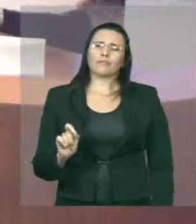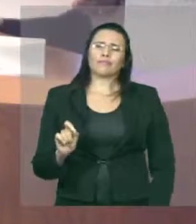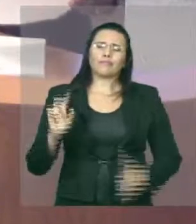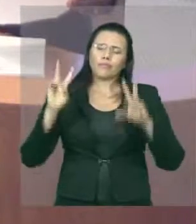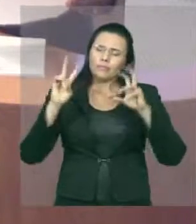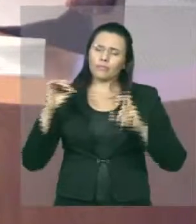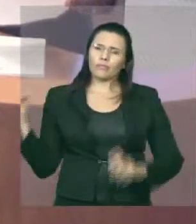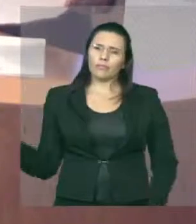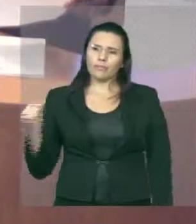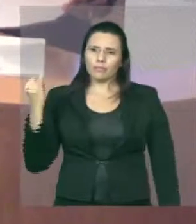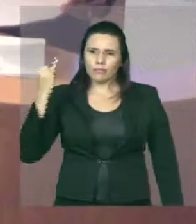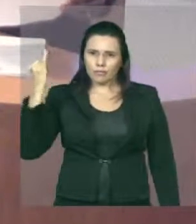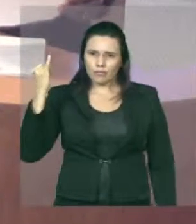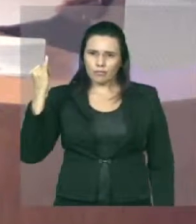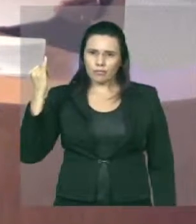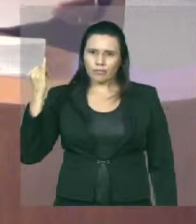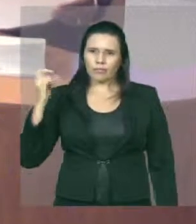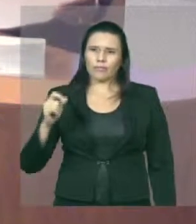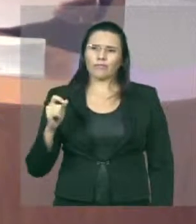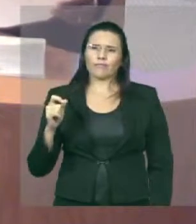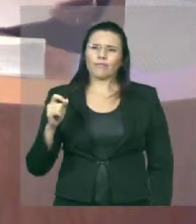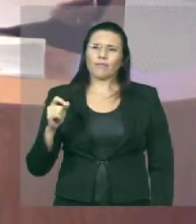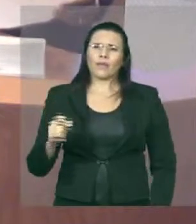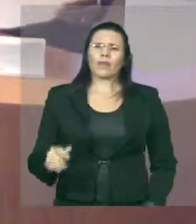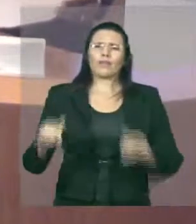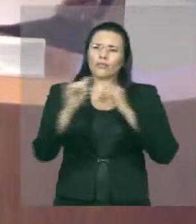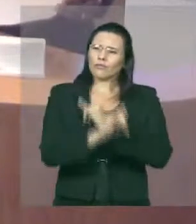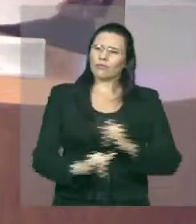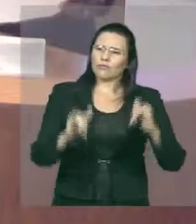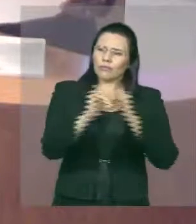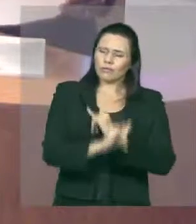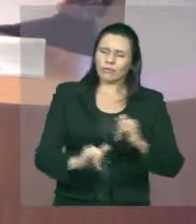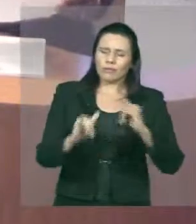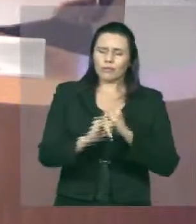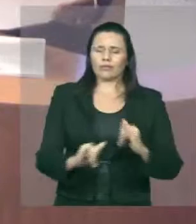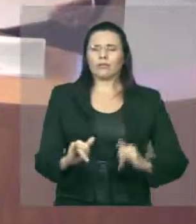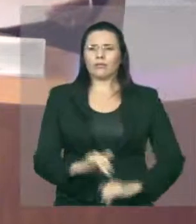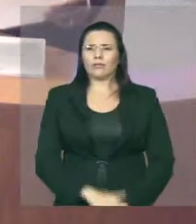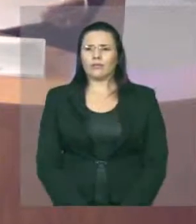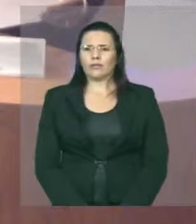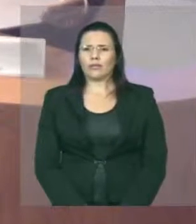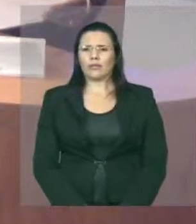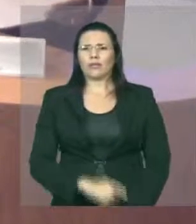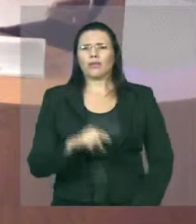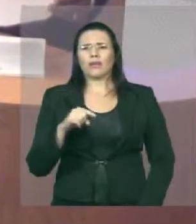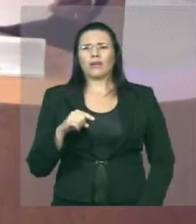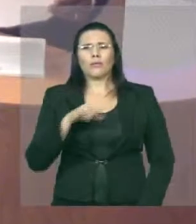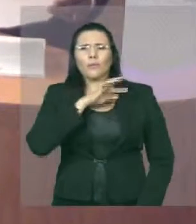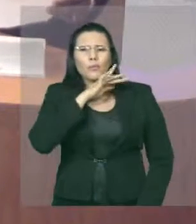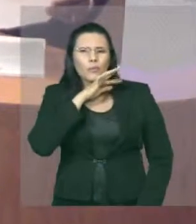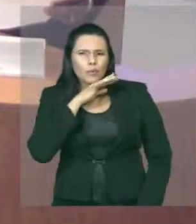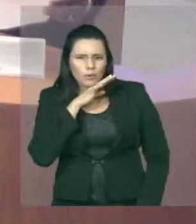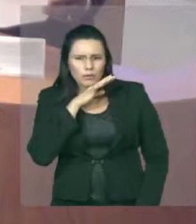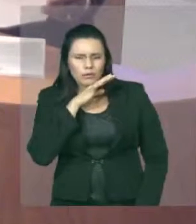de maneira extremamente negativa para o comando da Polícia Militar do Maranhão.